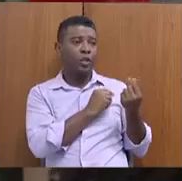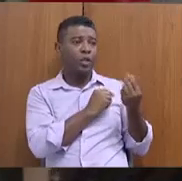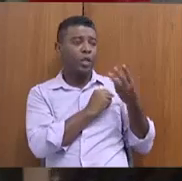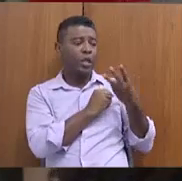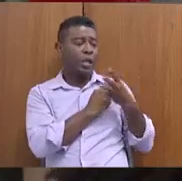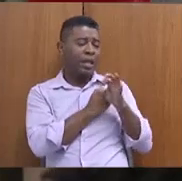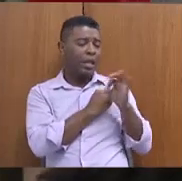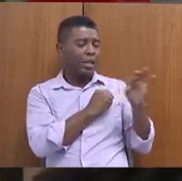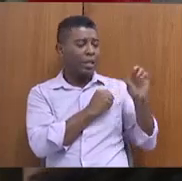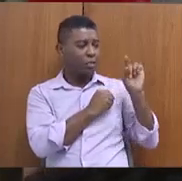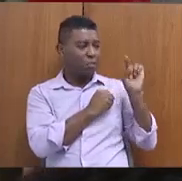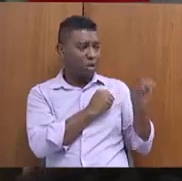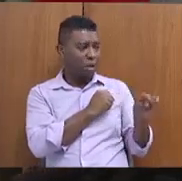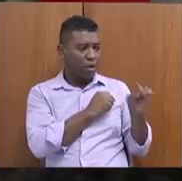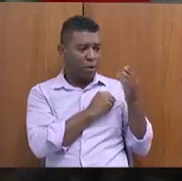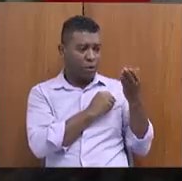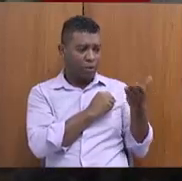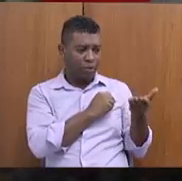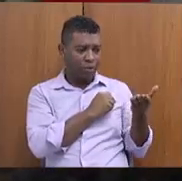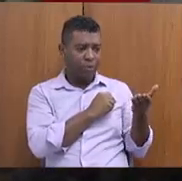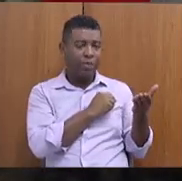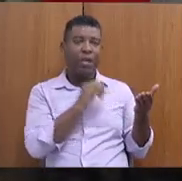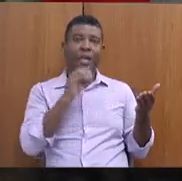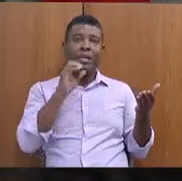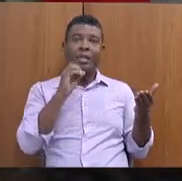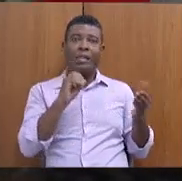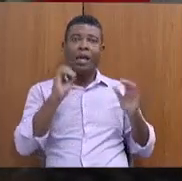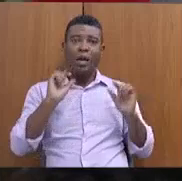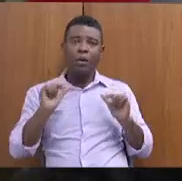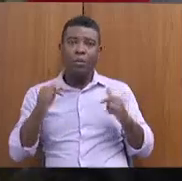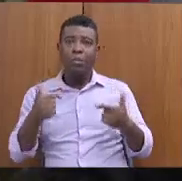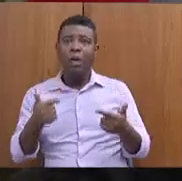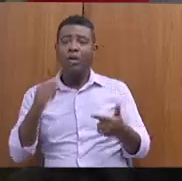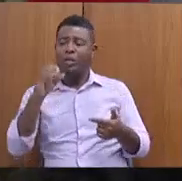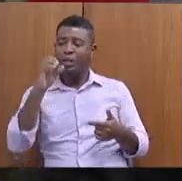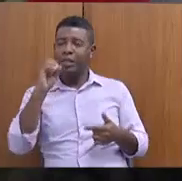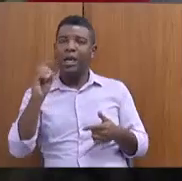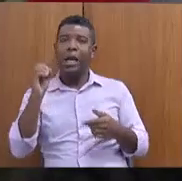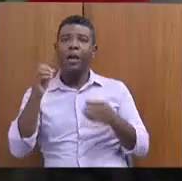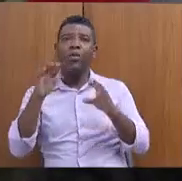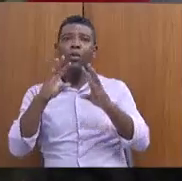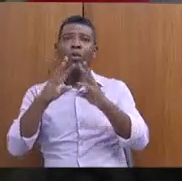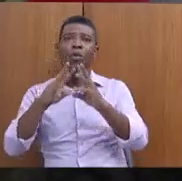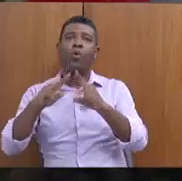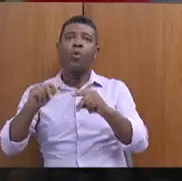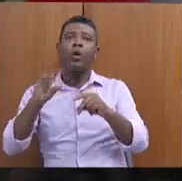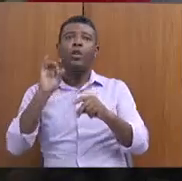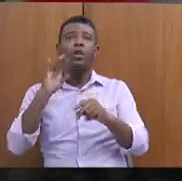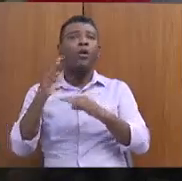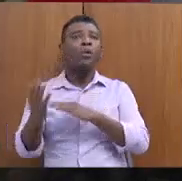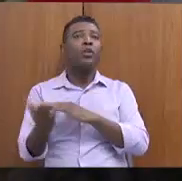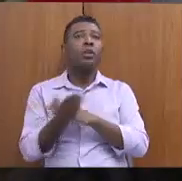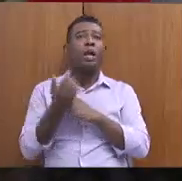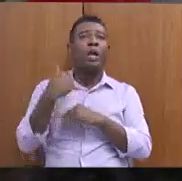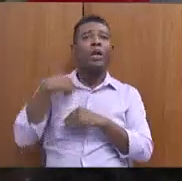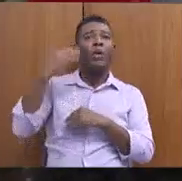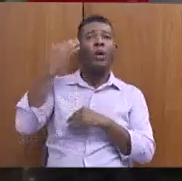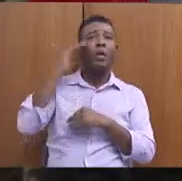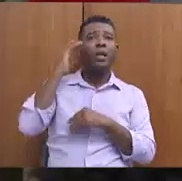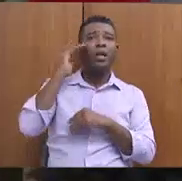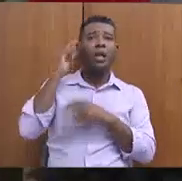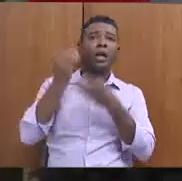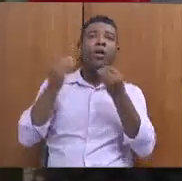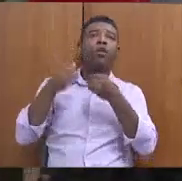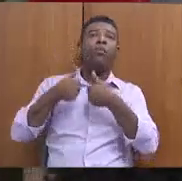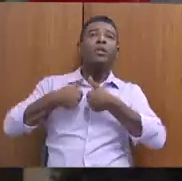mil, e zero de empenho e zero de liquidação. Só para eu entender como está a política